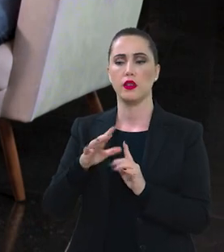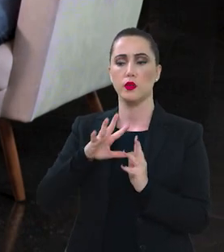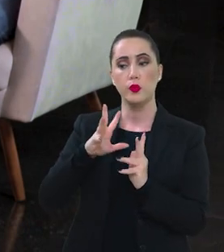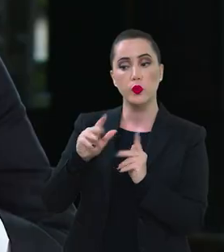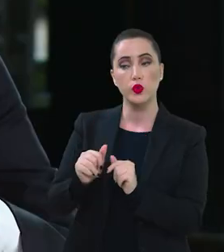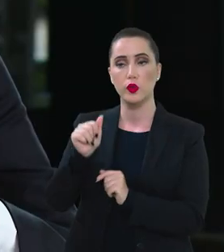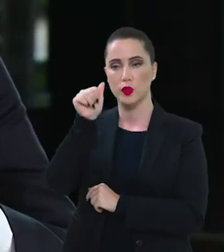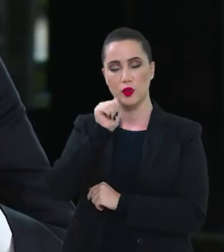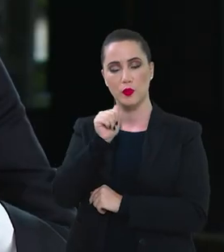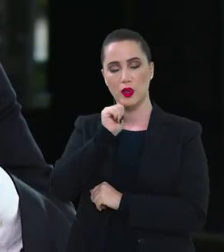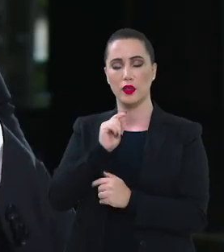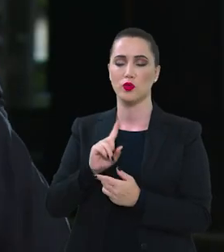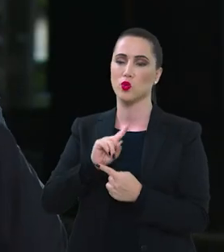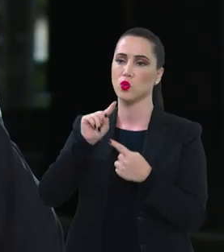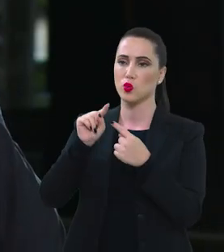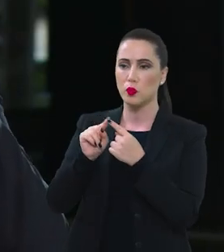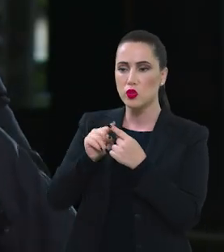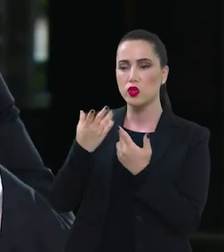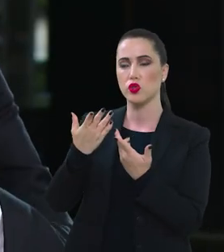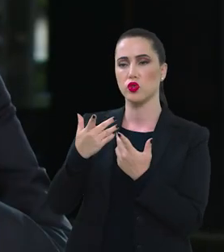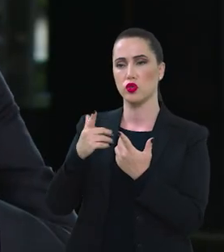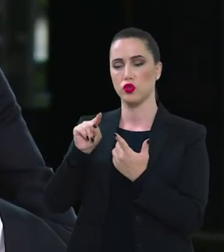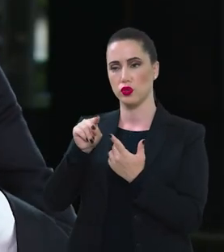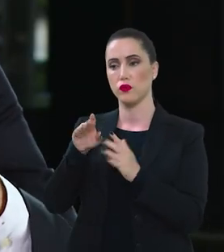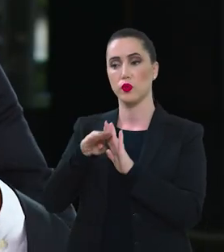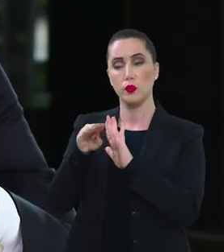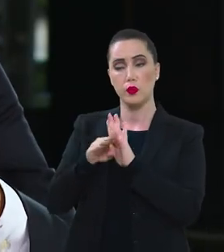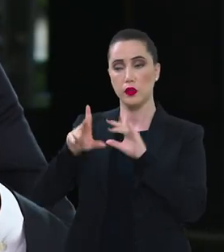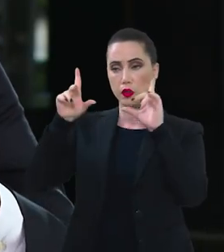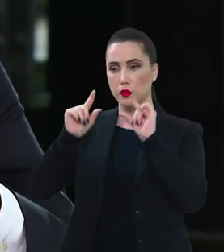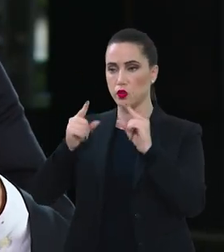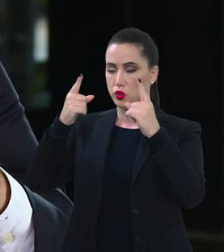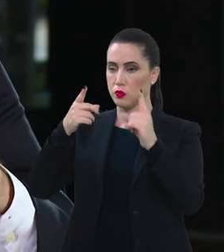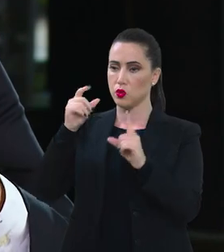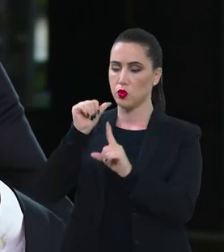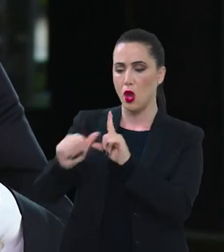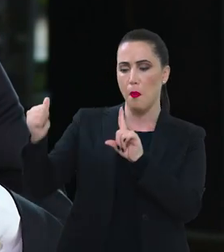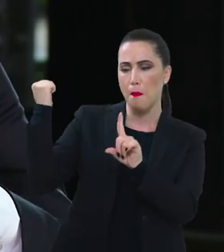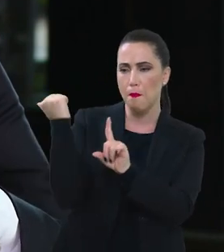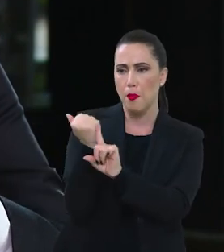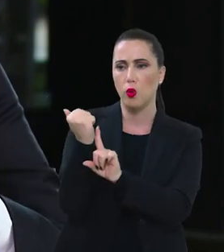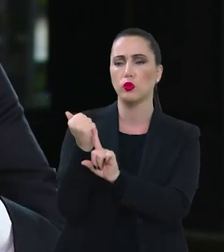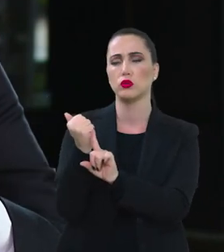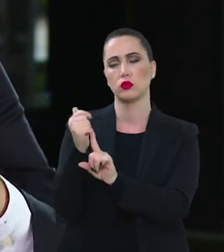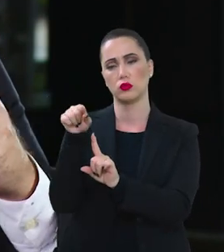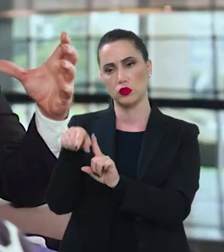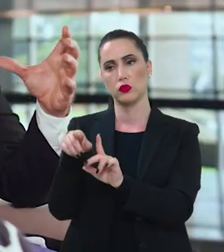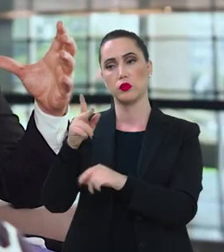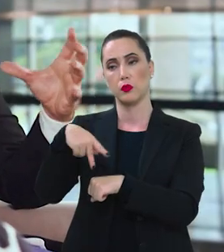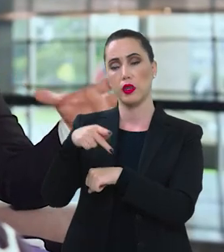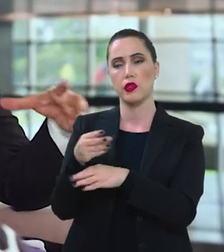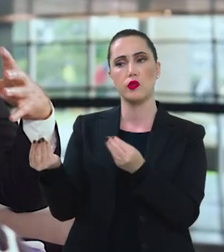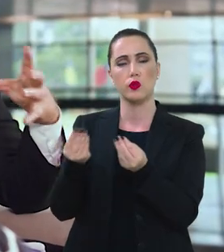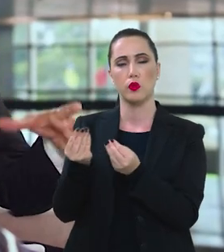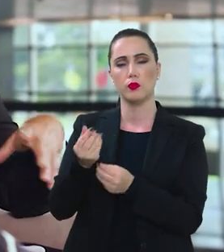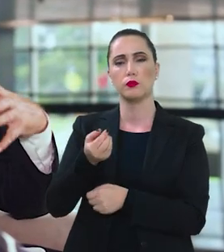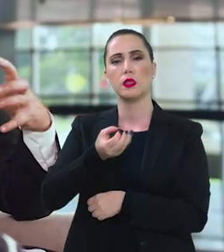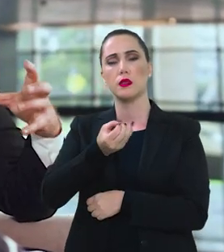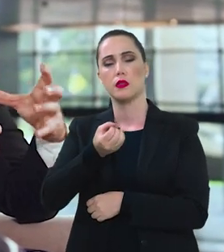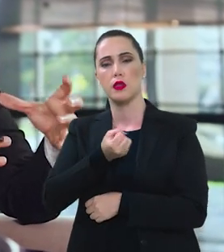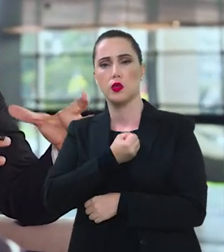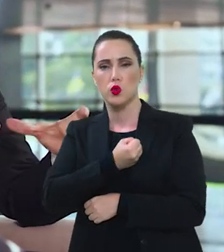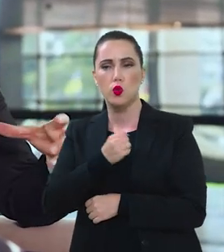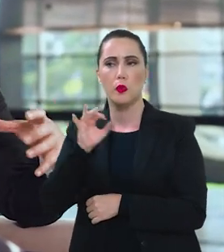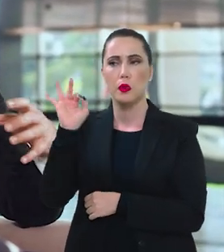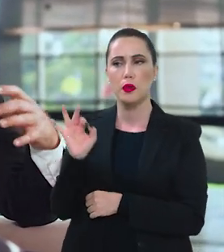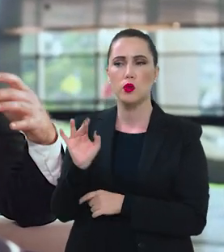mulheres e um dos eixos do Pronace é justamente reduzir o número de feminicídios no país. Vocês vão trabalhar com metas